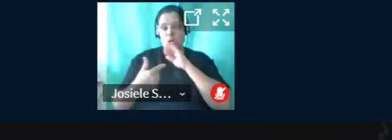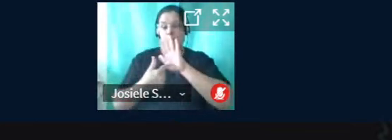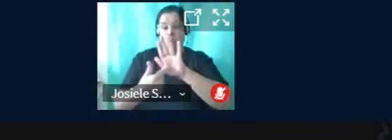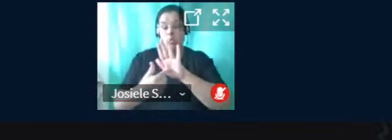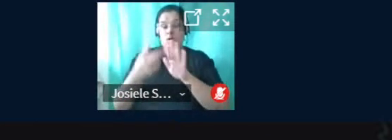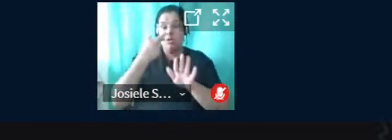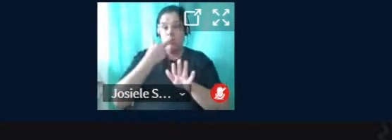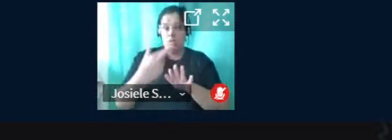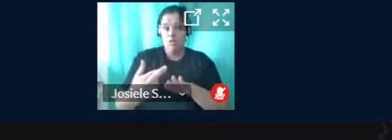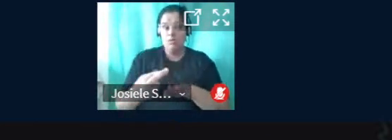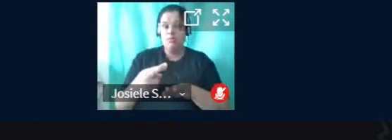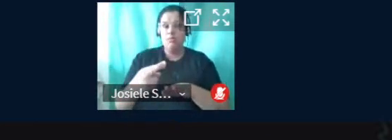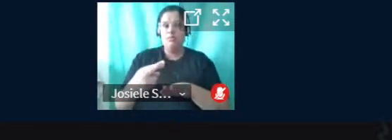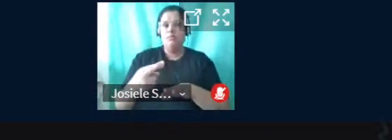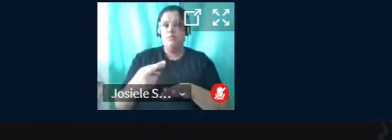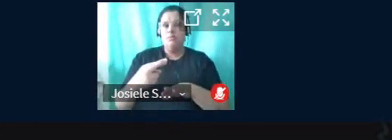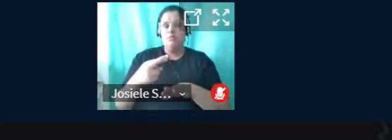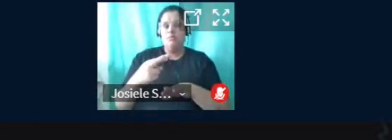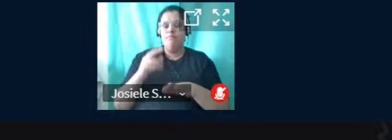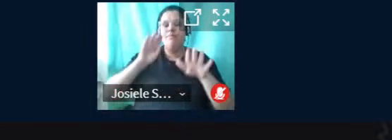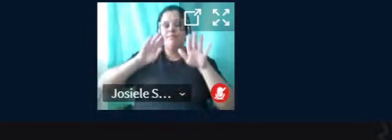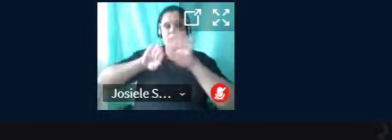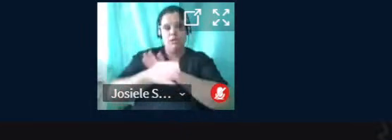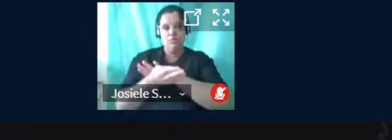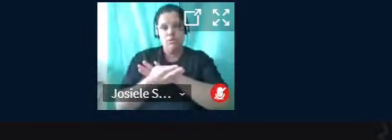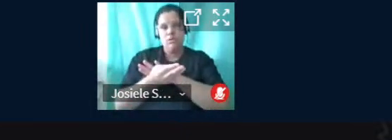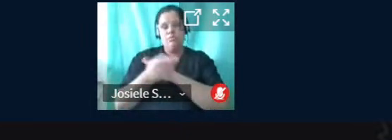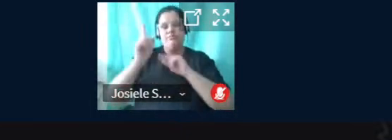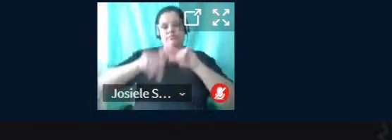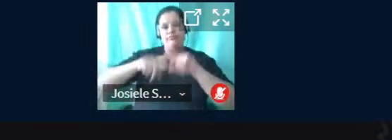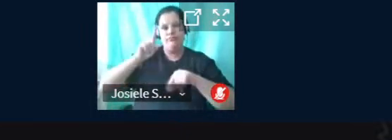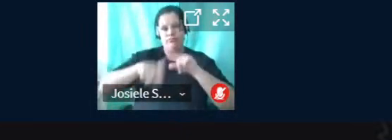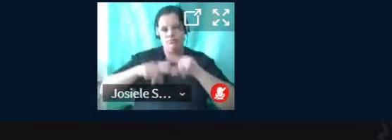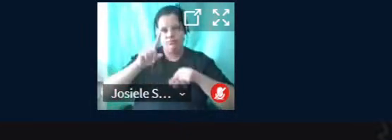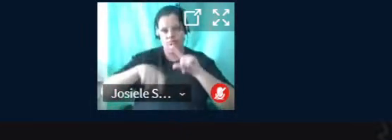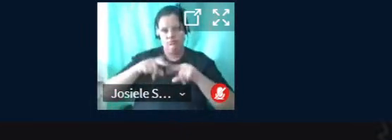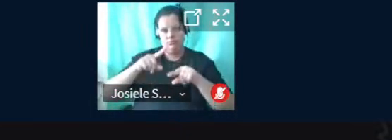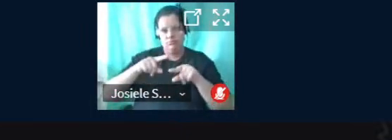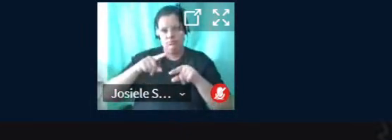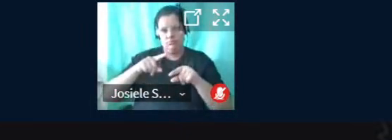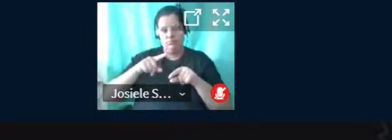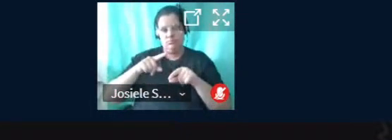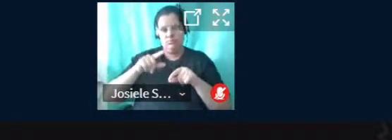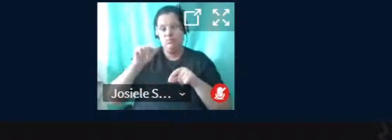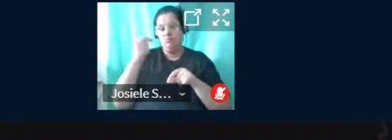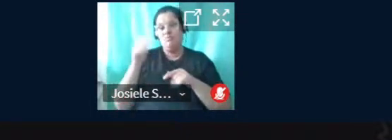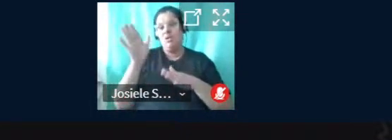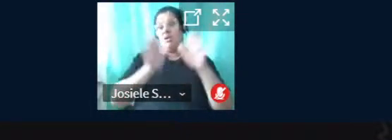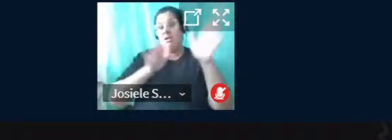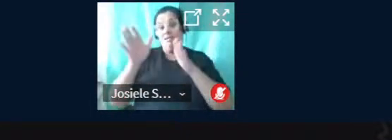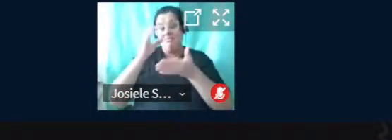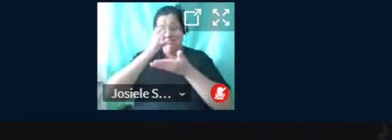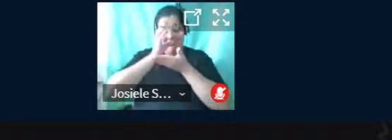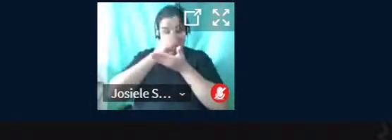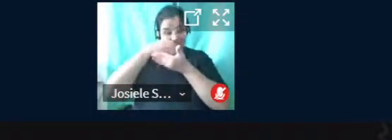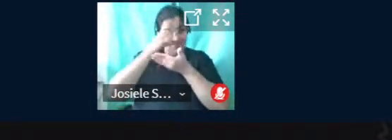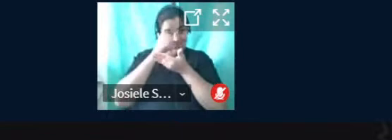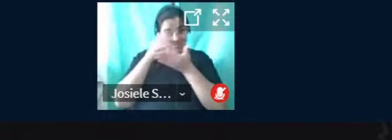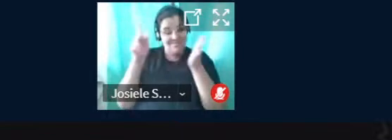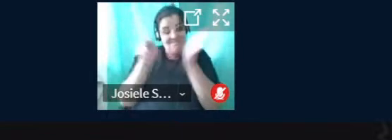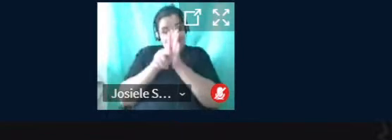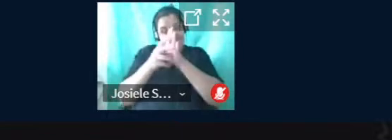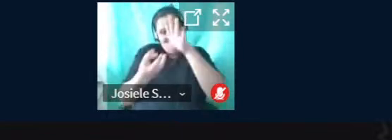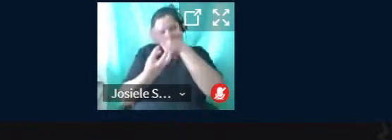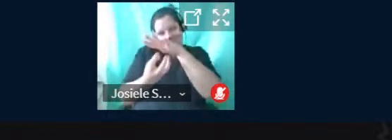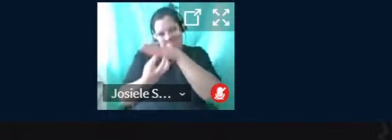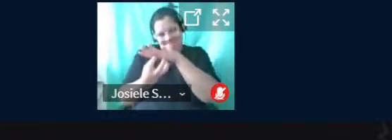resultados de readequação dos materiais. Não tendo acesso aos laboratórios do